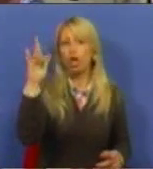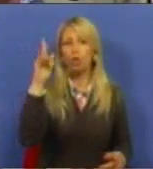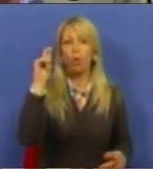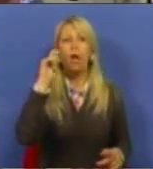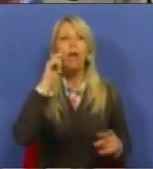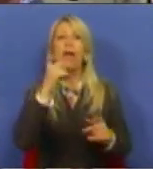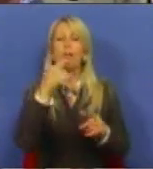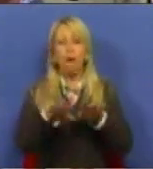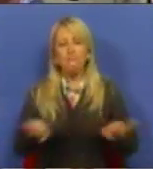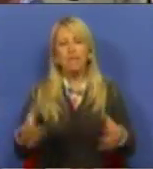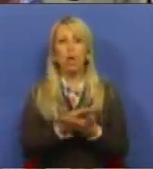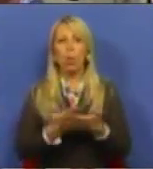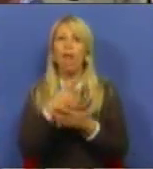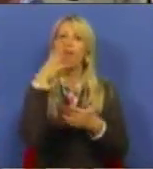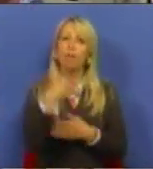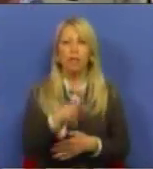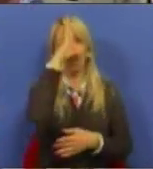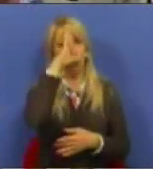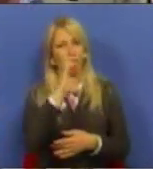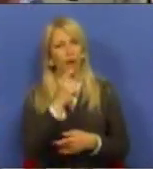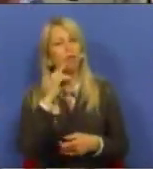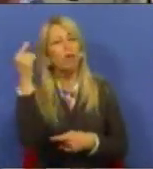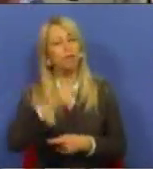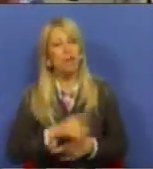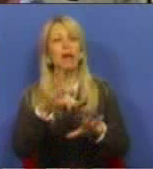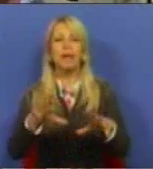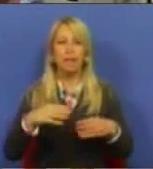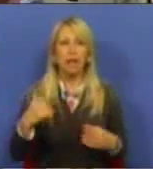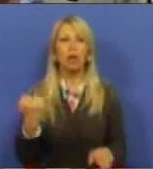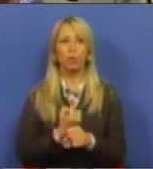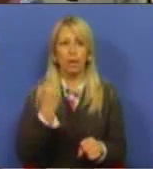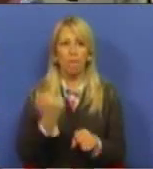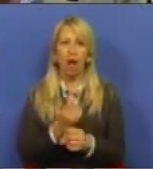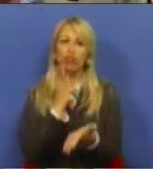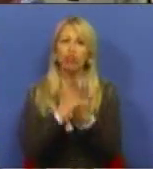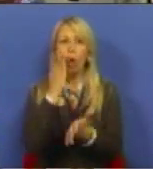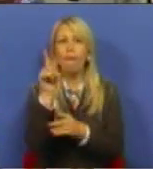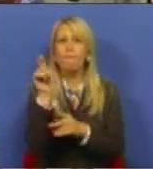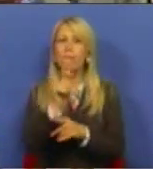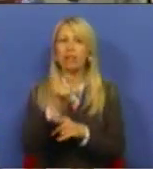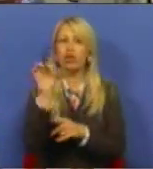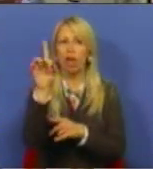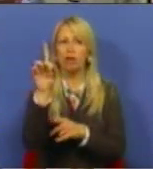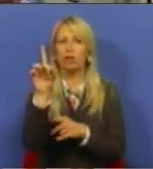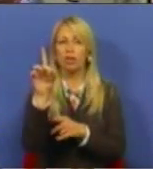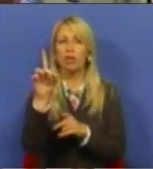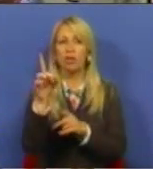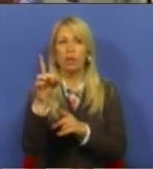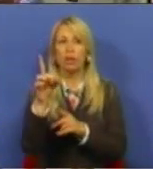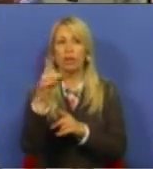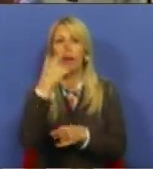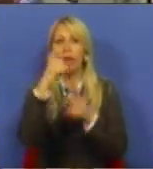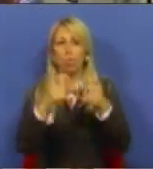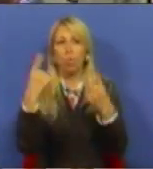dizer ao Governo que devem aceitar um trabalho durante apenas 6 meses. As pessoas